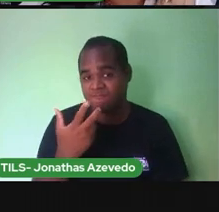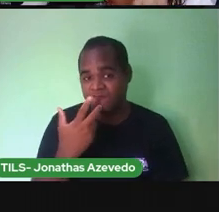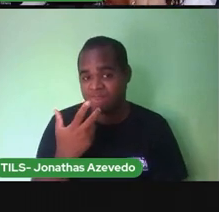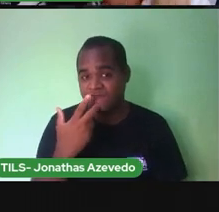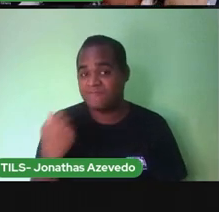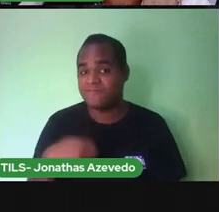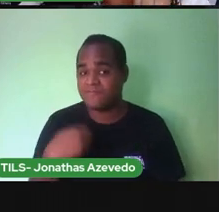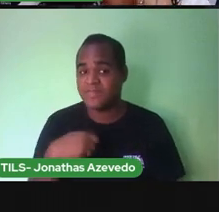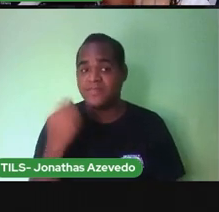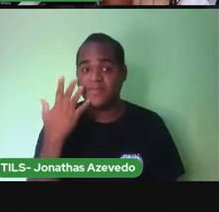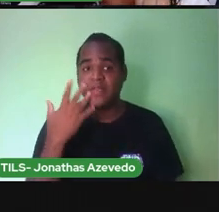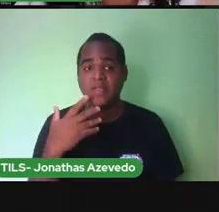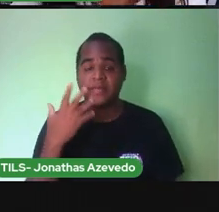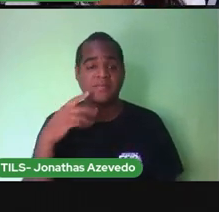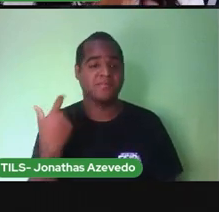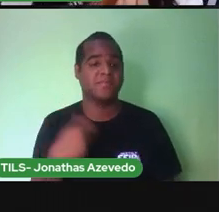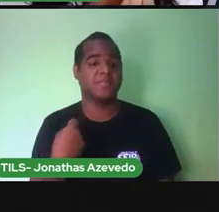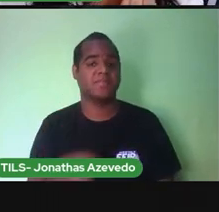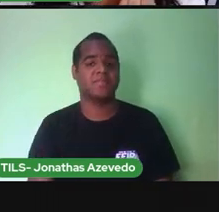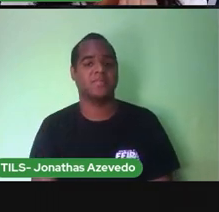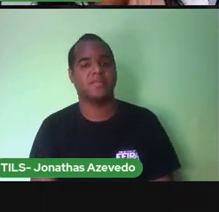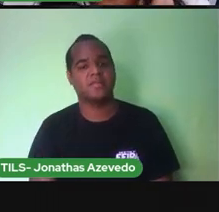precisa Muito ouvir A palavrinha